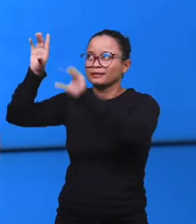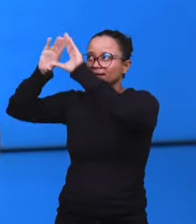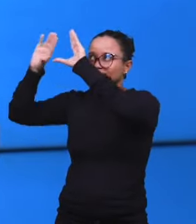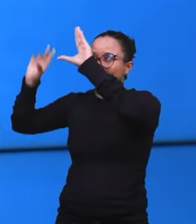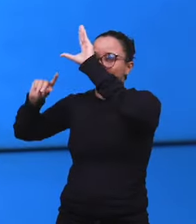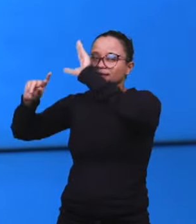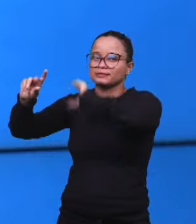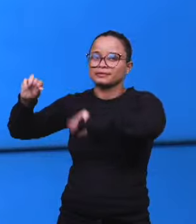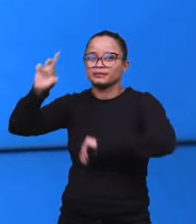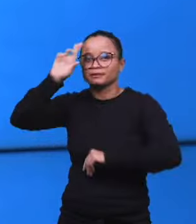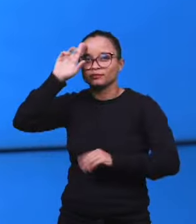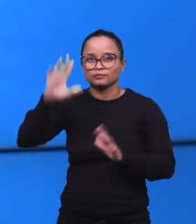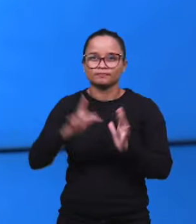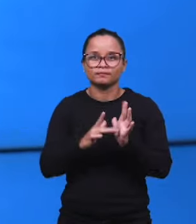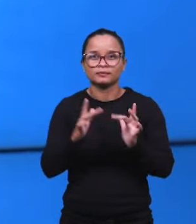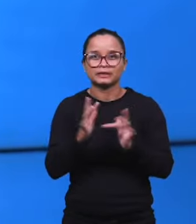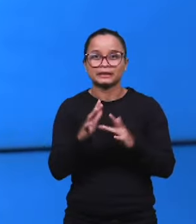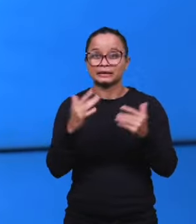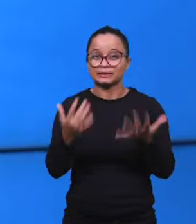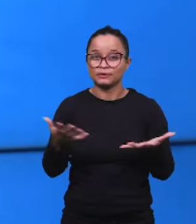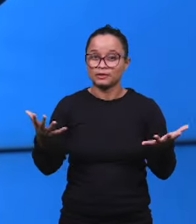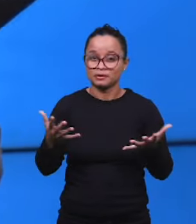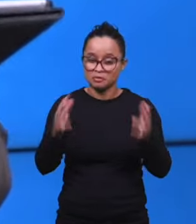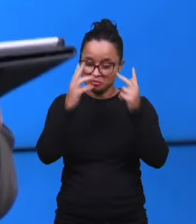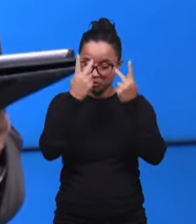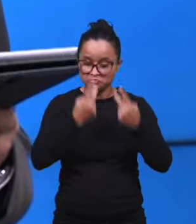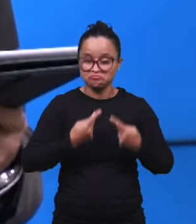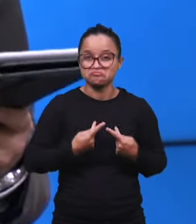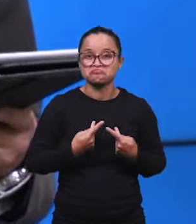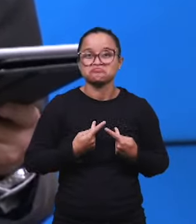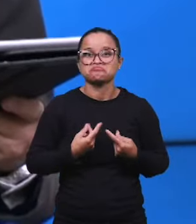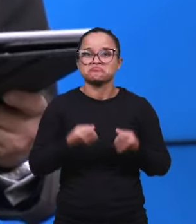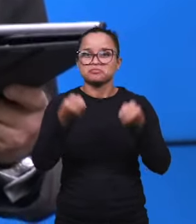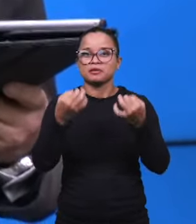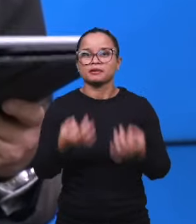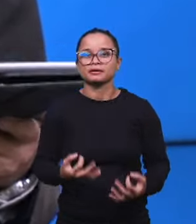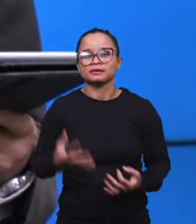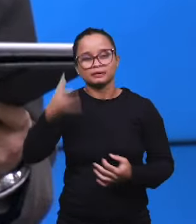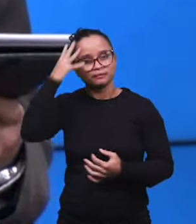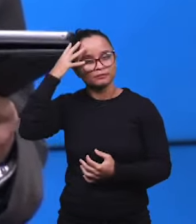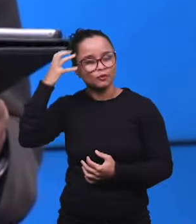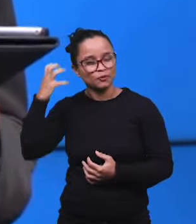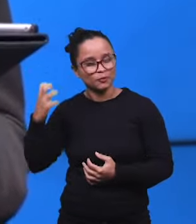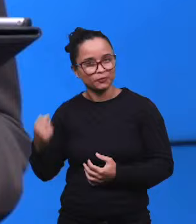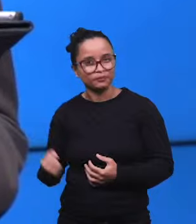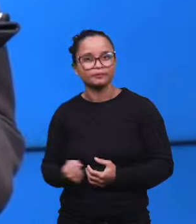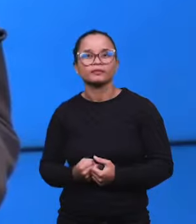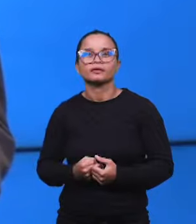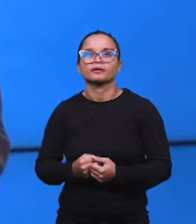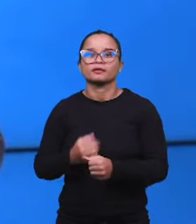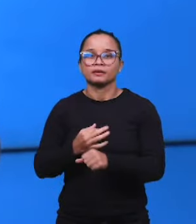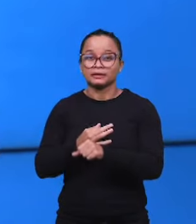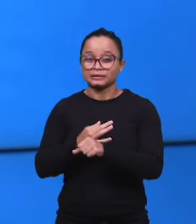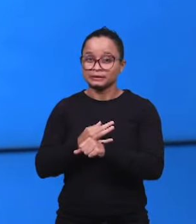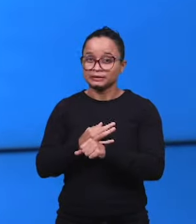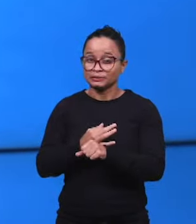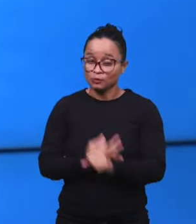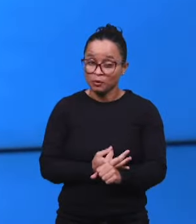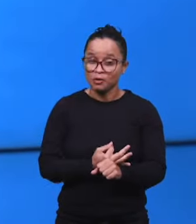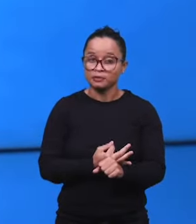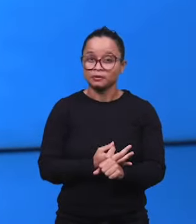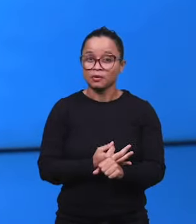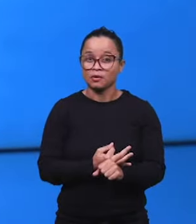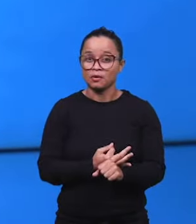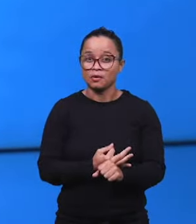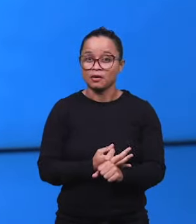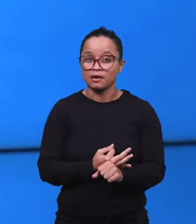eternidade do Senhor Jesus. Então, aqui, como homem, a descrição dos seus cabelos mostra o que ele suportou por nós.